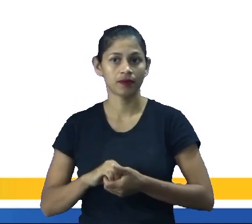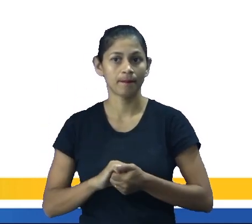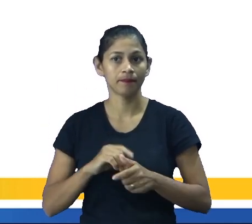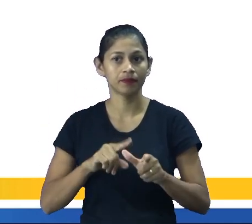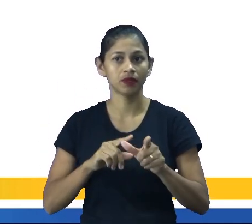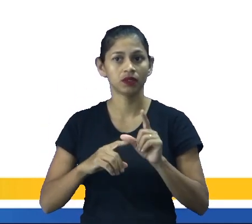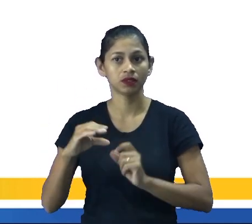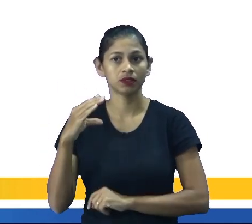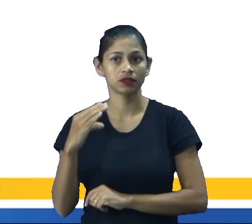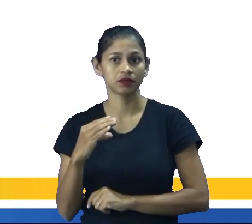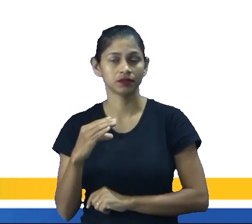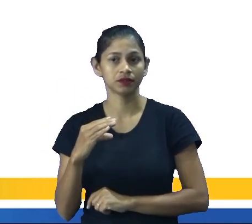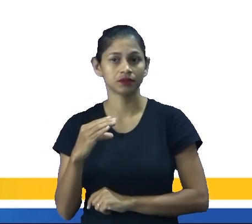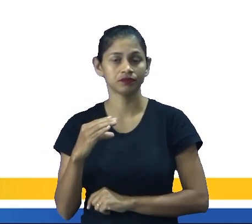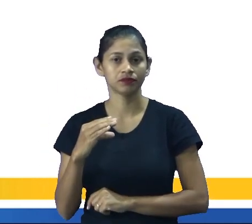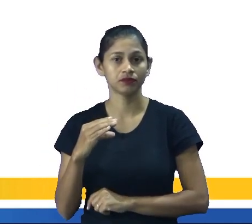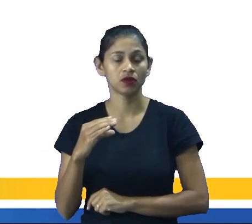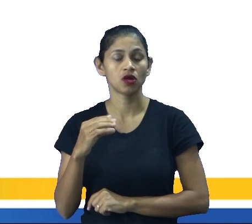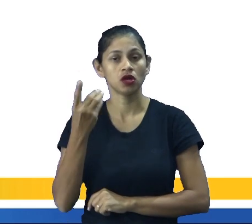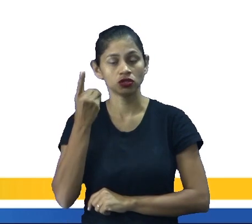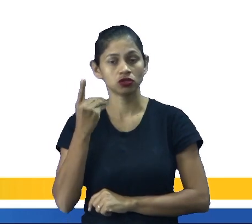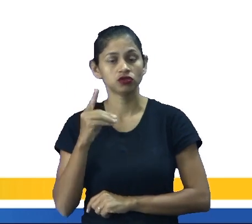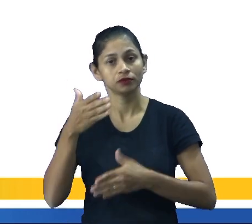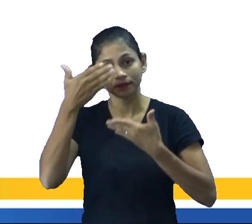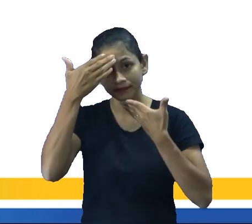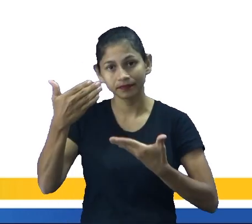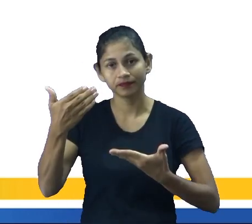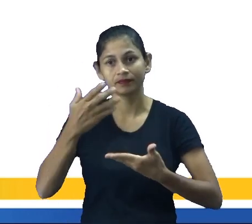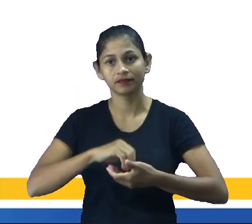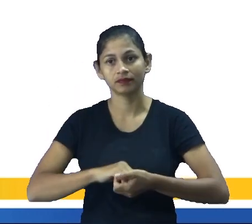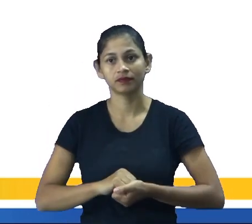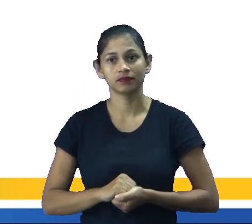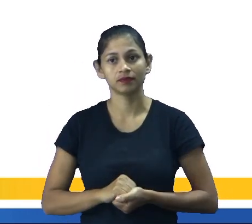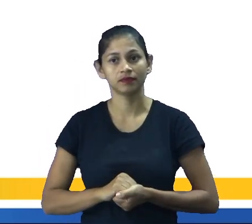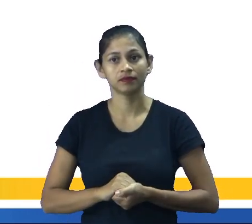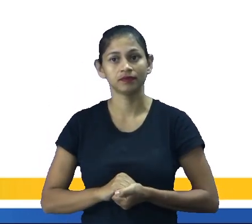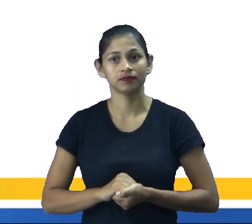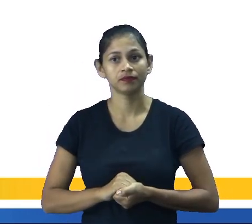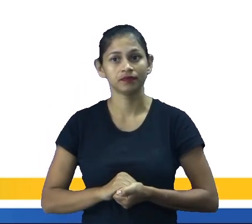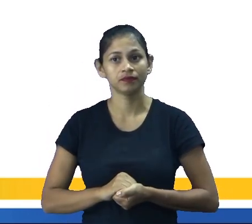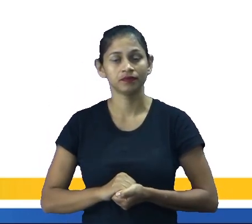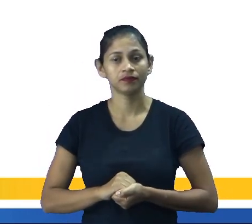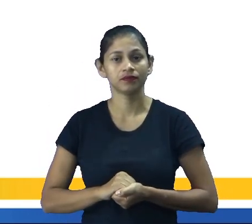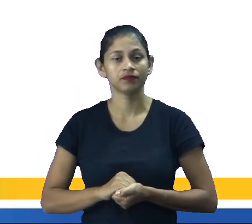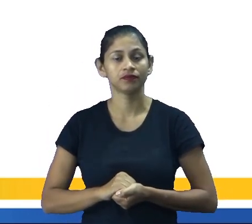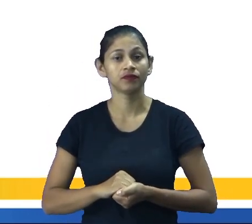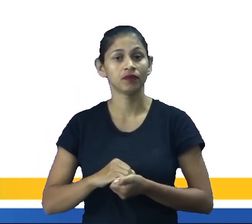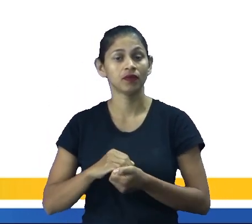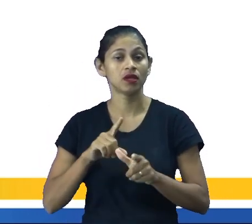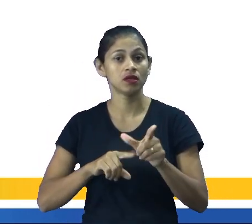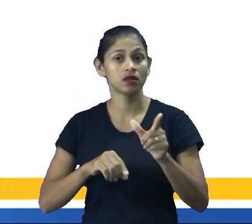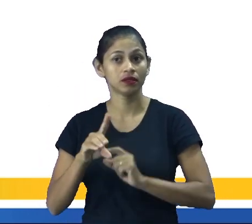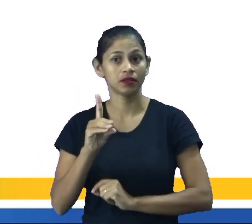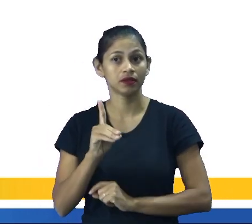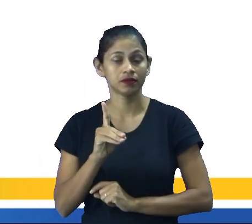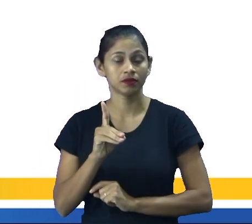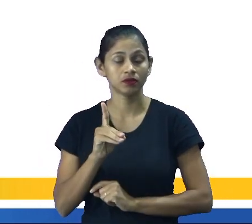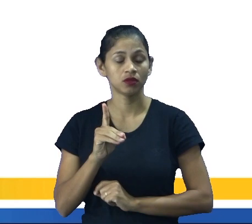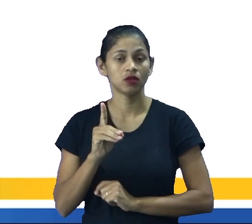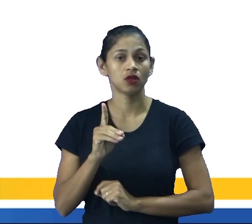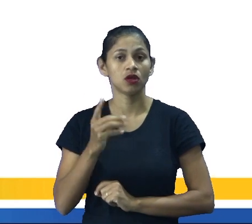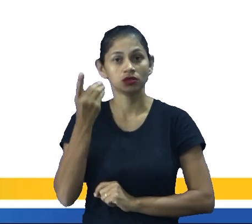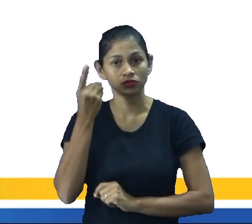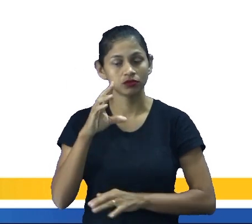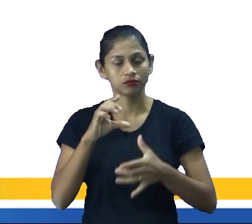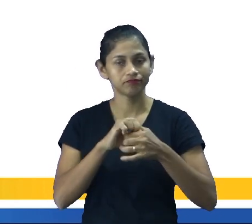Letra C, que é o dia de ação de graças. E na letra D, Independence Day, dia da